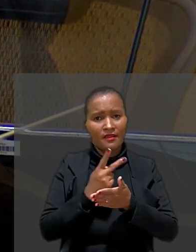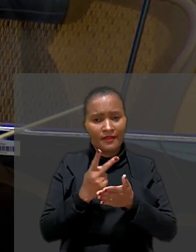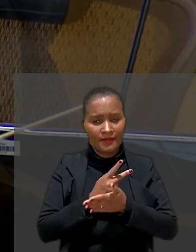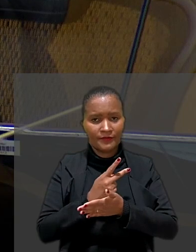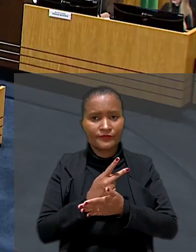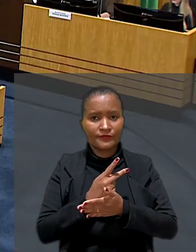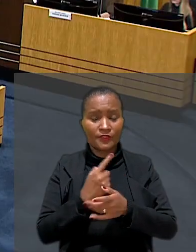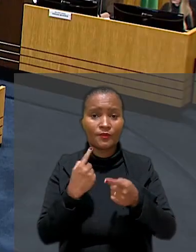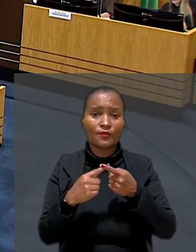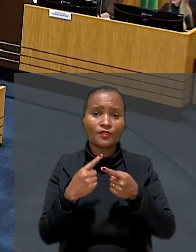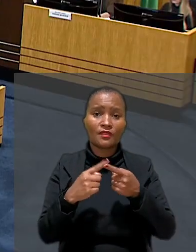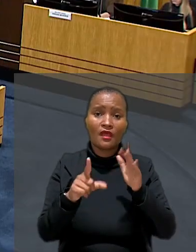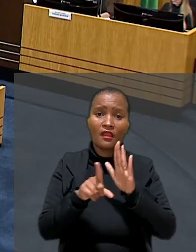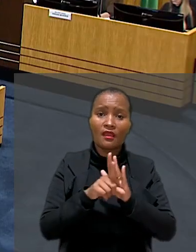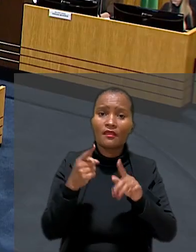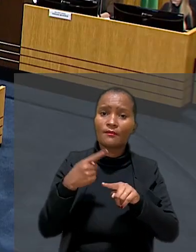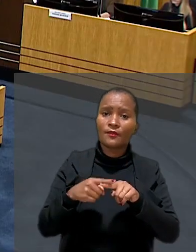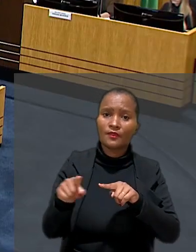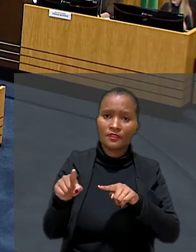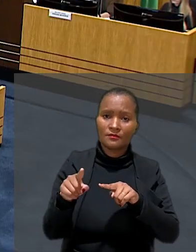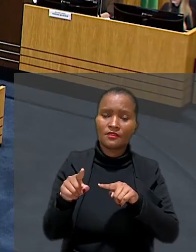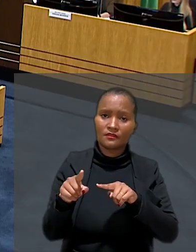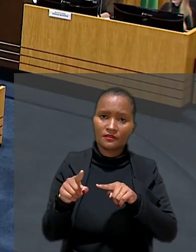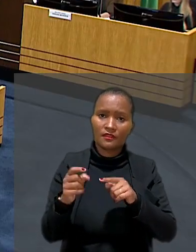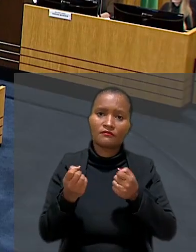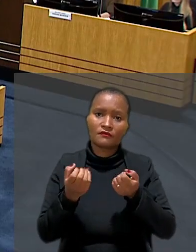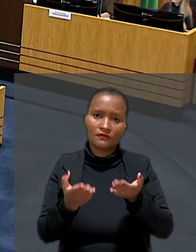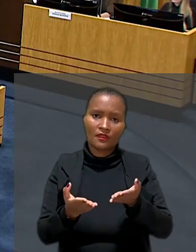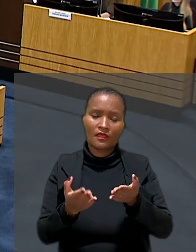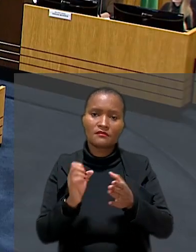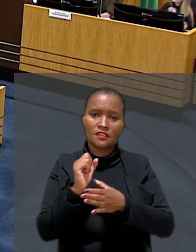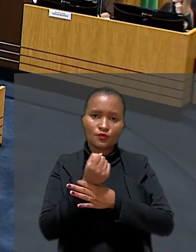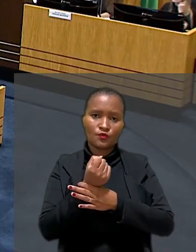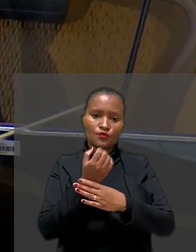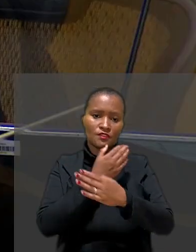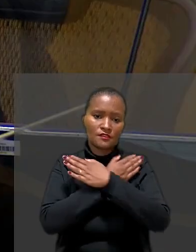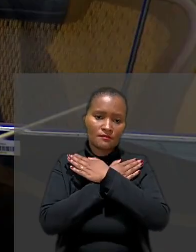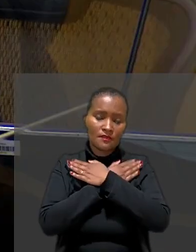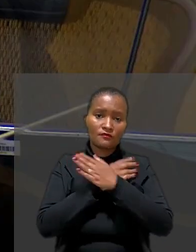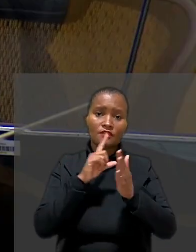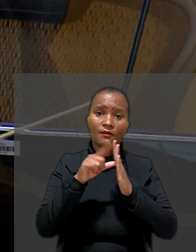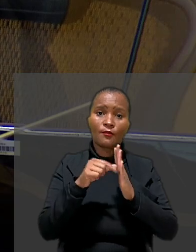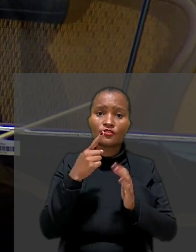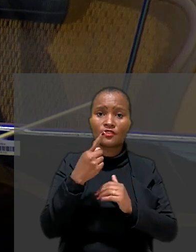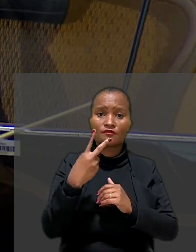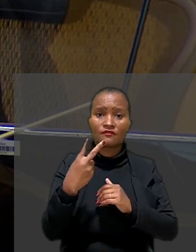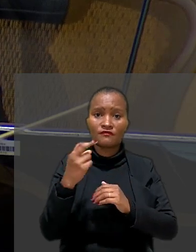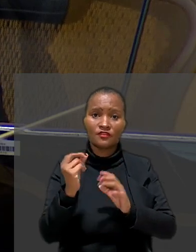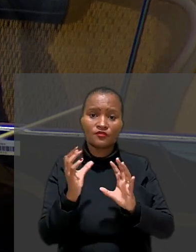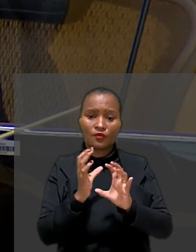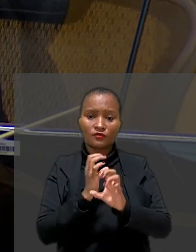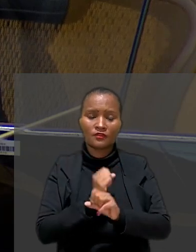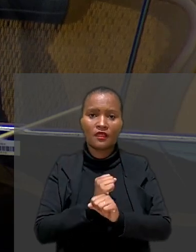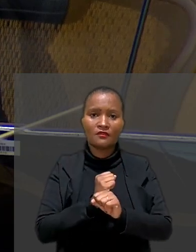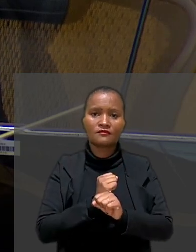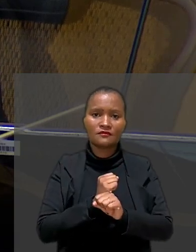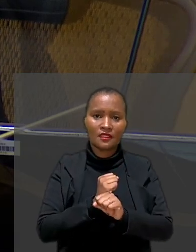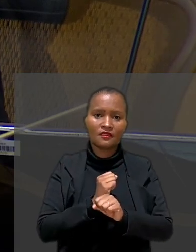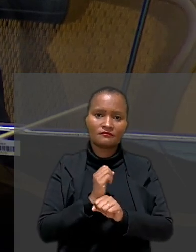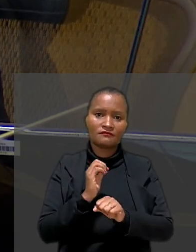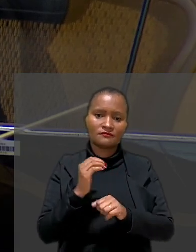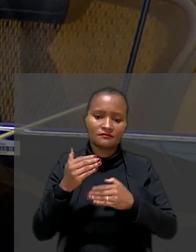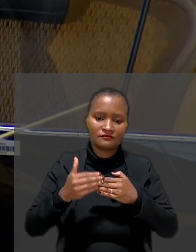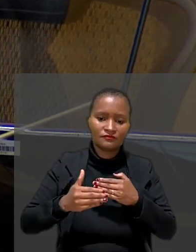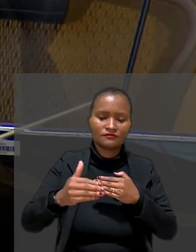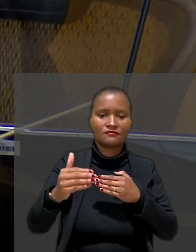ilícito. Isso porque a lei proíbe a concessão do seguro-desemprego após 120 dias contados a partir da